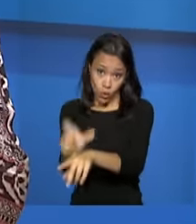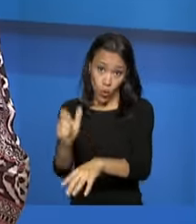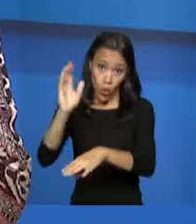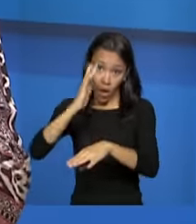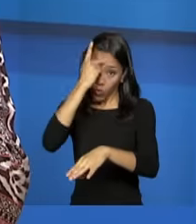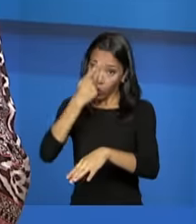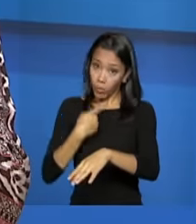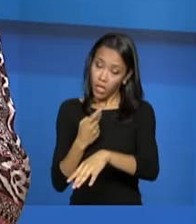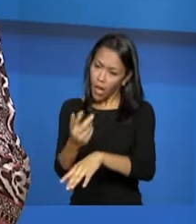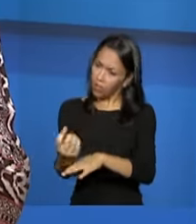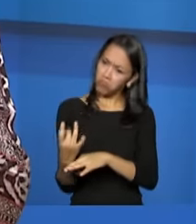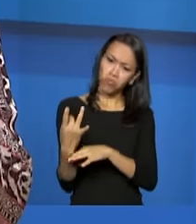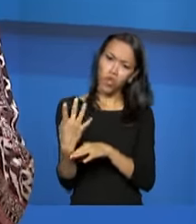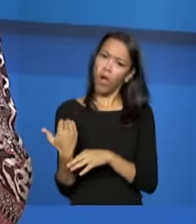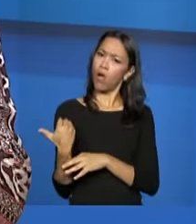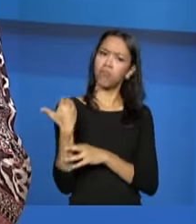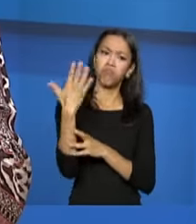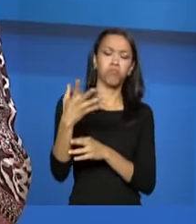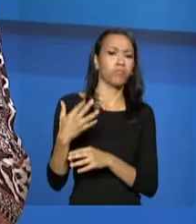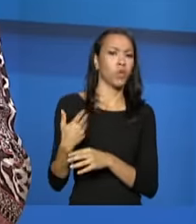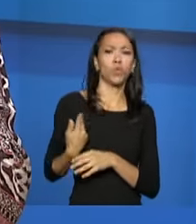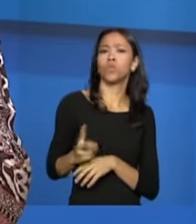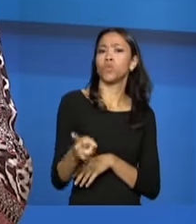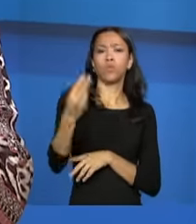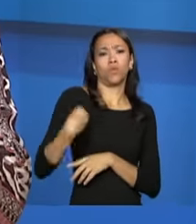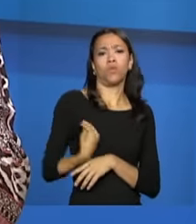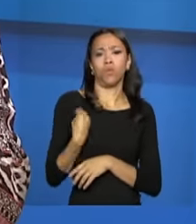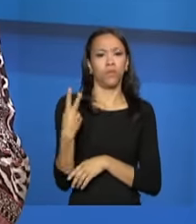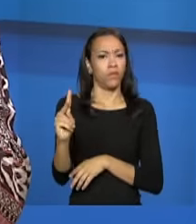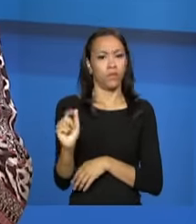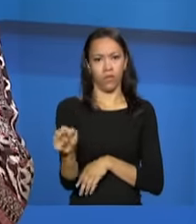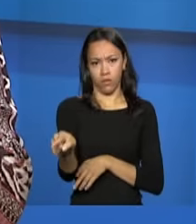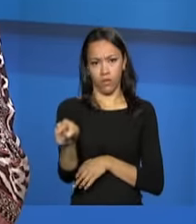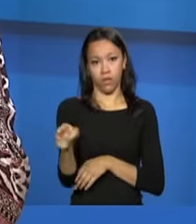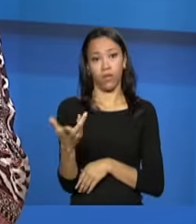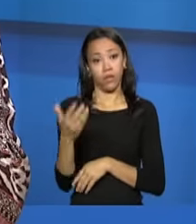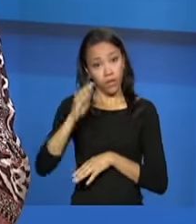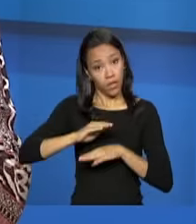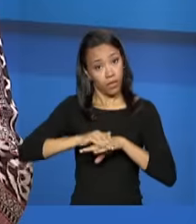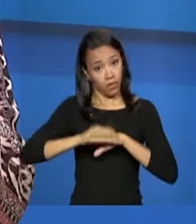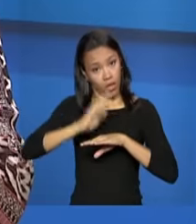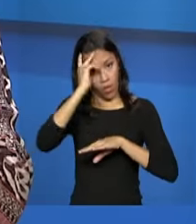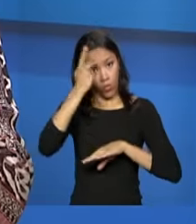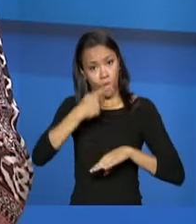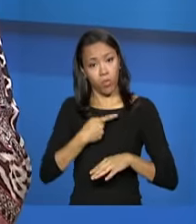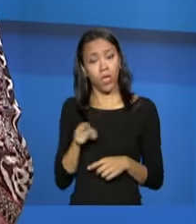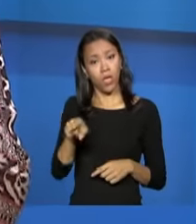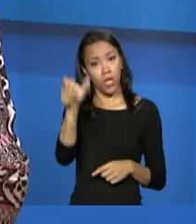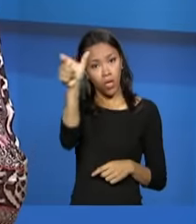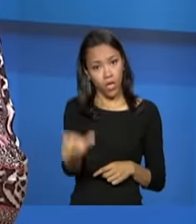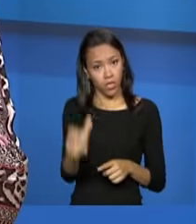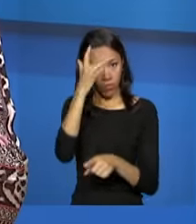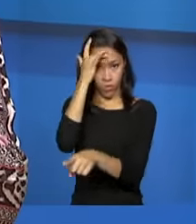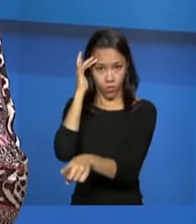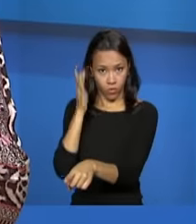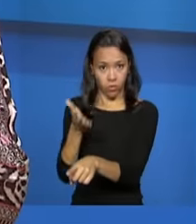atuação na sociedade, que ela, inclusive, seja, quando a gente fala em autonomia, é essa autonomia. É a autonomia dela ser, pensar